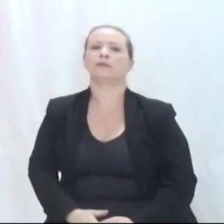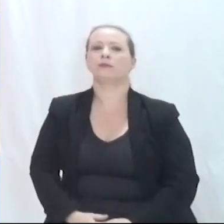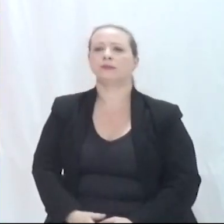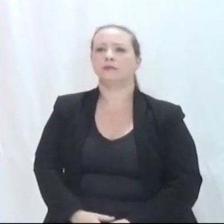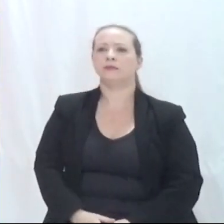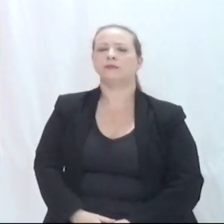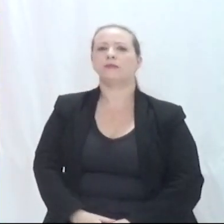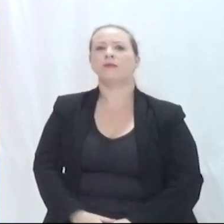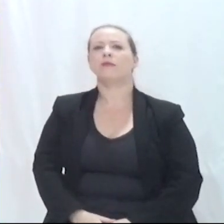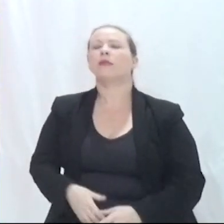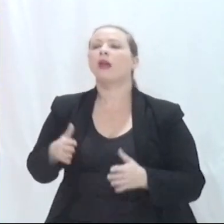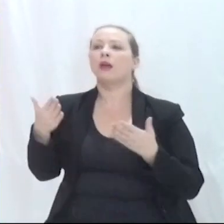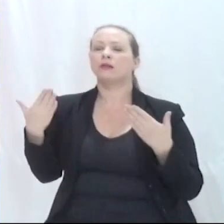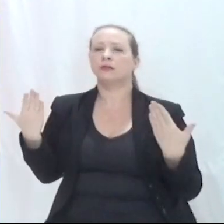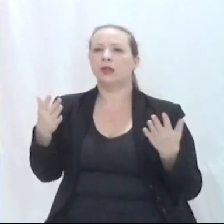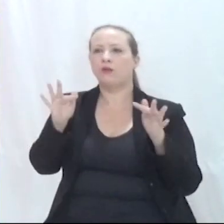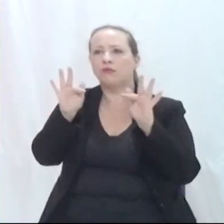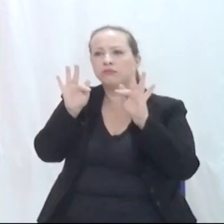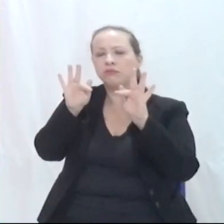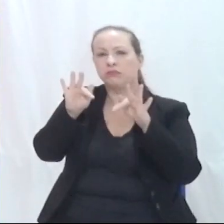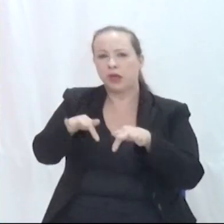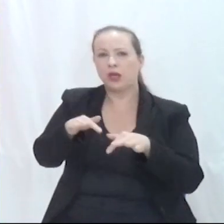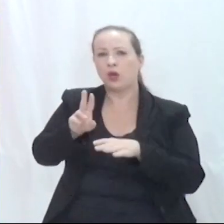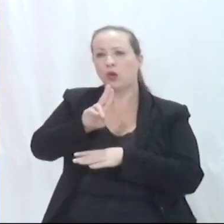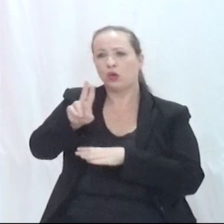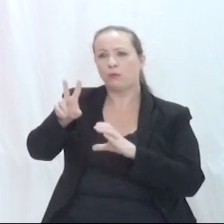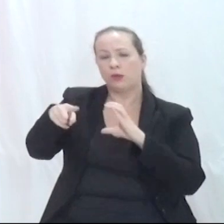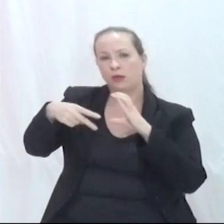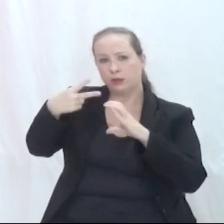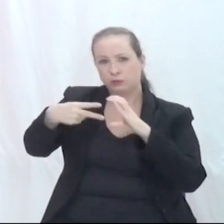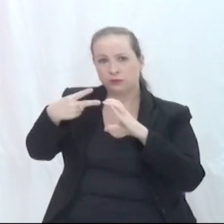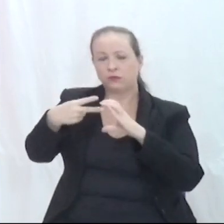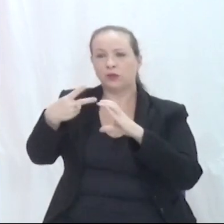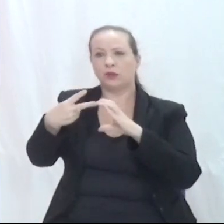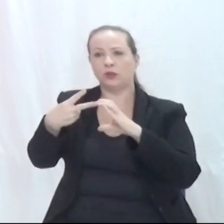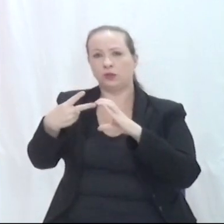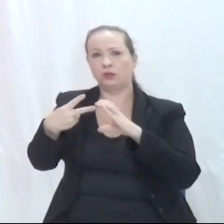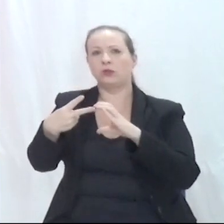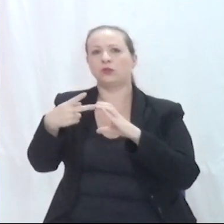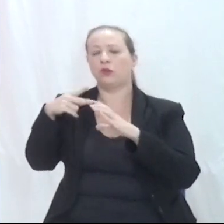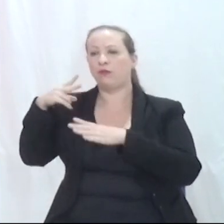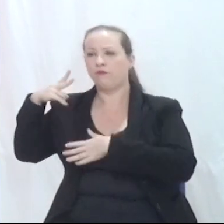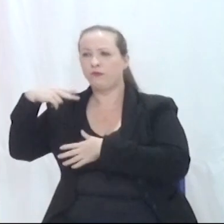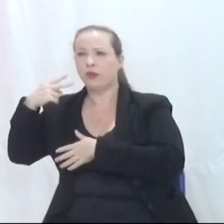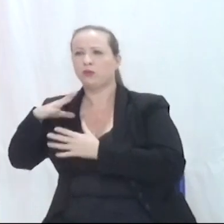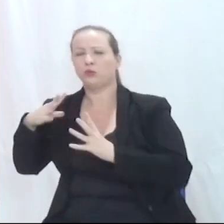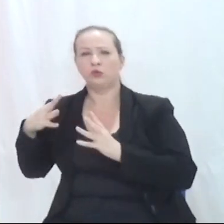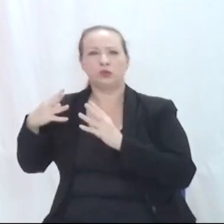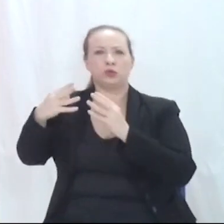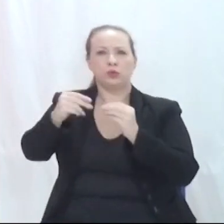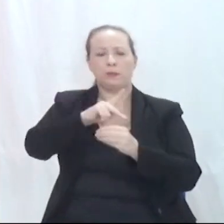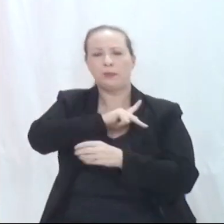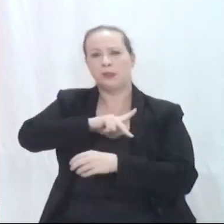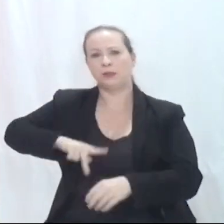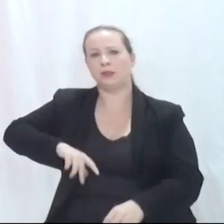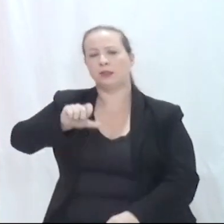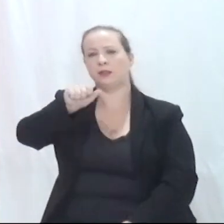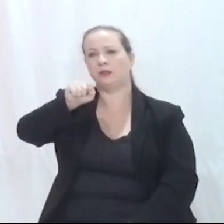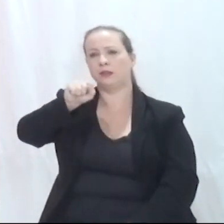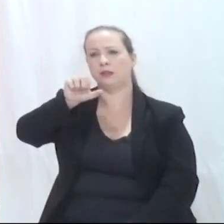Então, vamos para o encerramento. Em nome da Câmara de Vereadores de Gristilma, os novos vereadores, o presidente Salésio, a vereadora Giovanna,